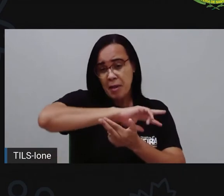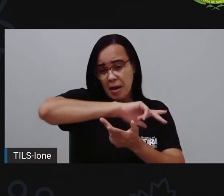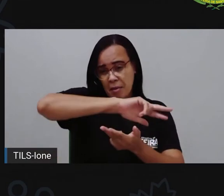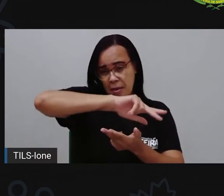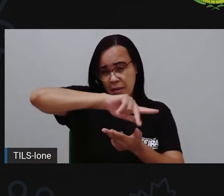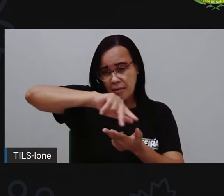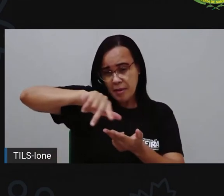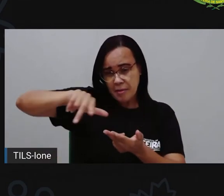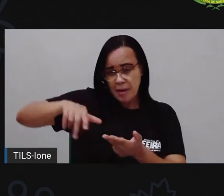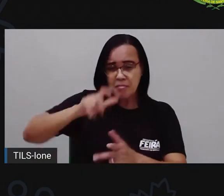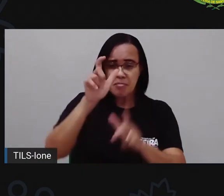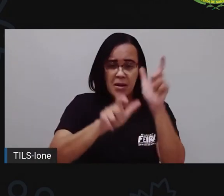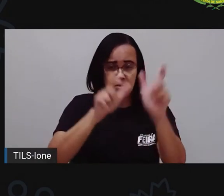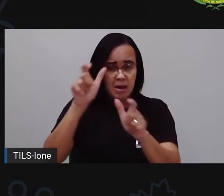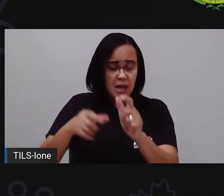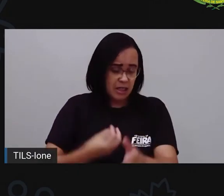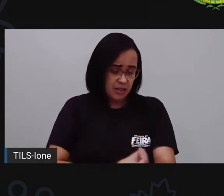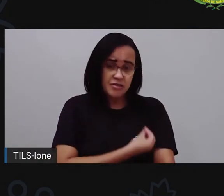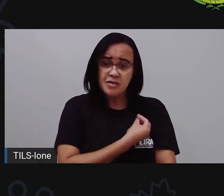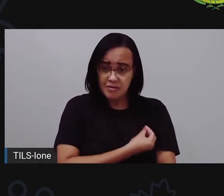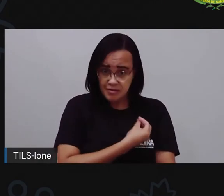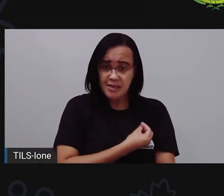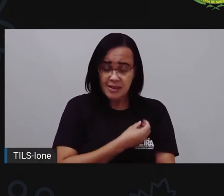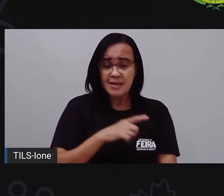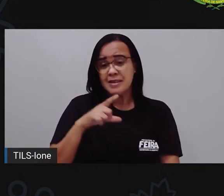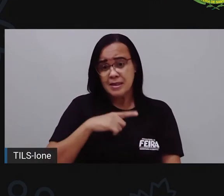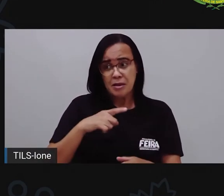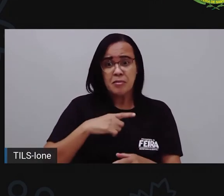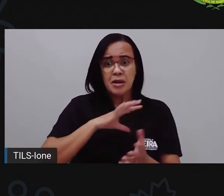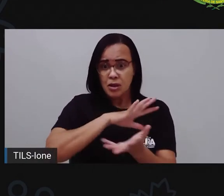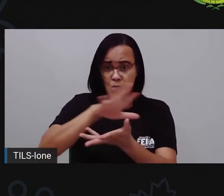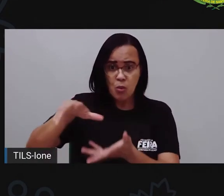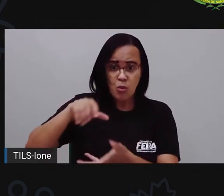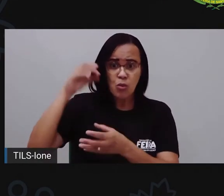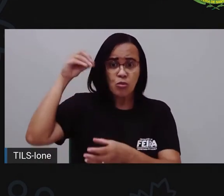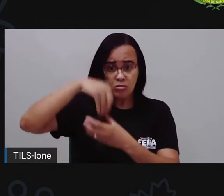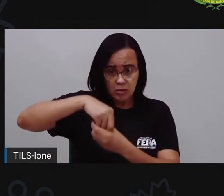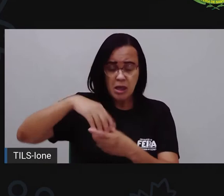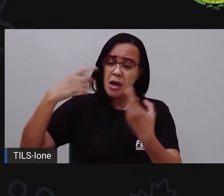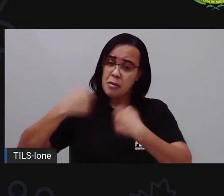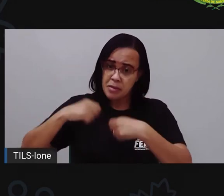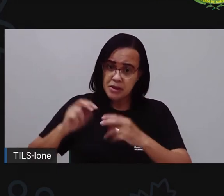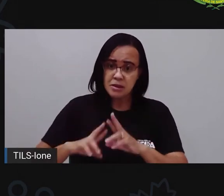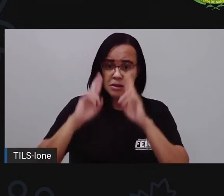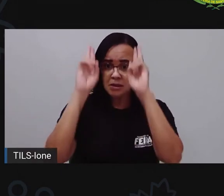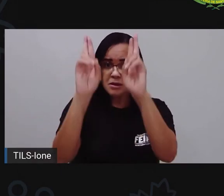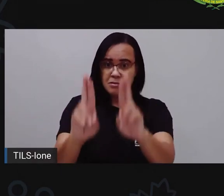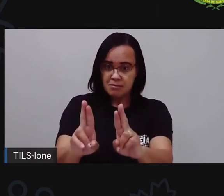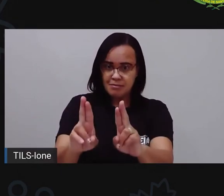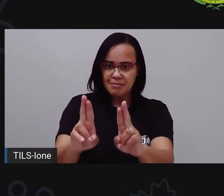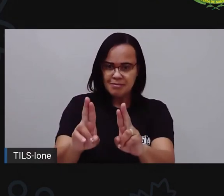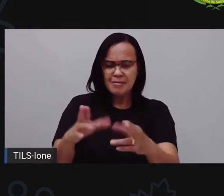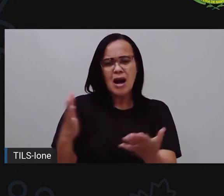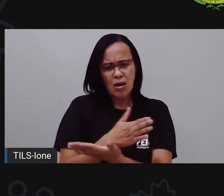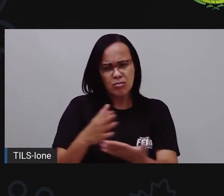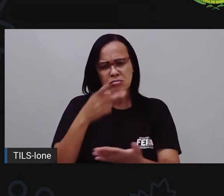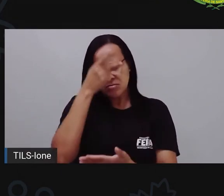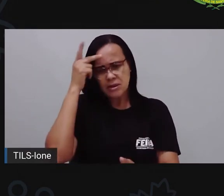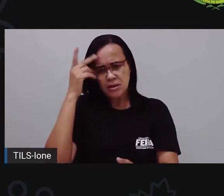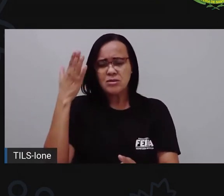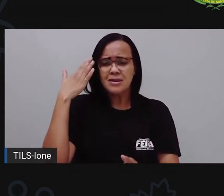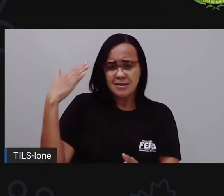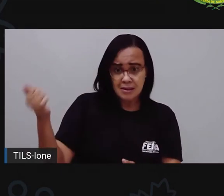de ser e de estar no mundo. Como elas precisam ser respeitadas. E tem gente que tem dificuldade realmente